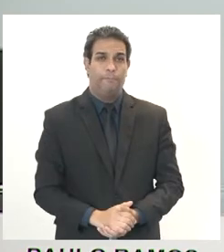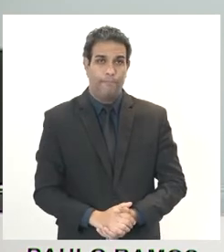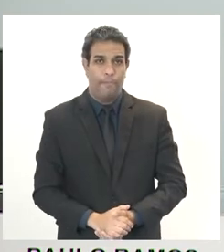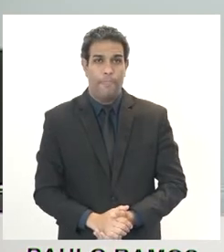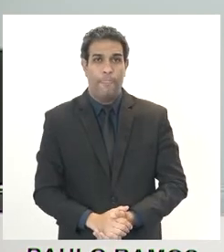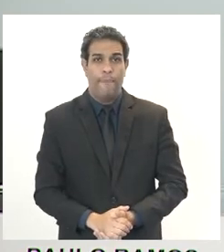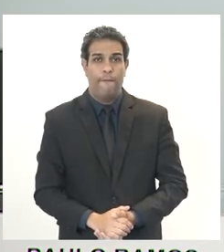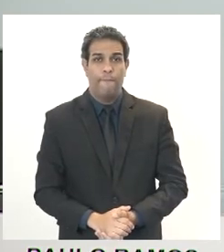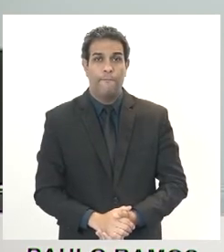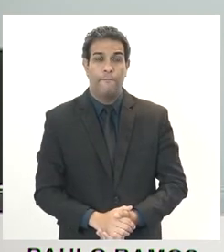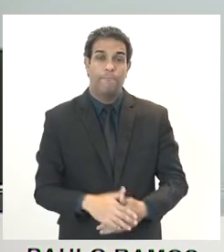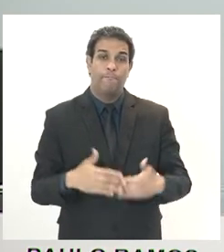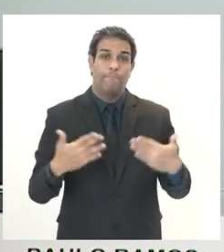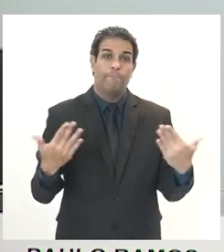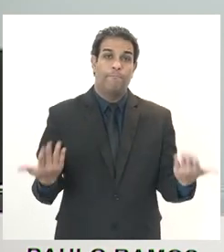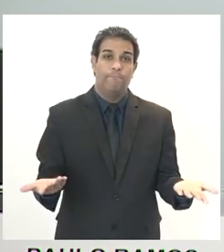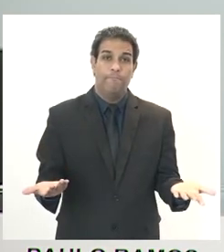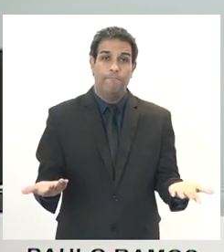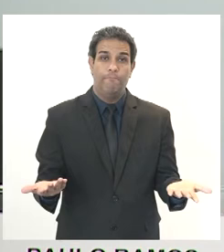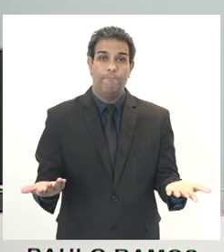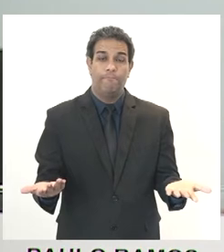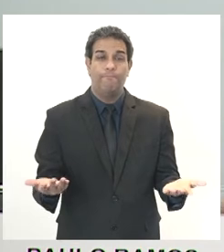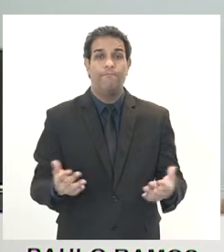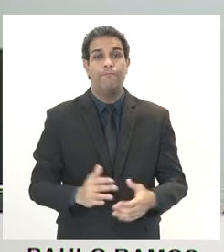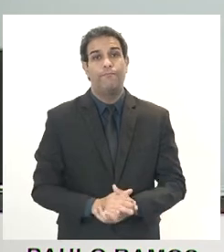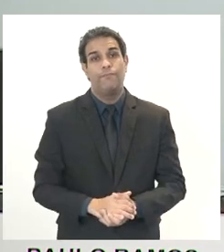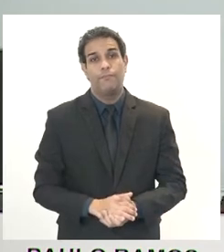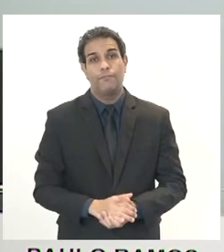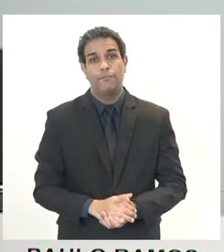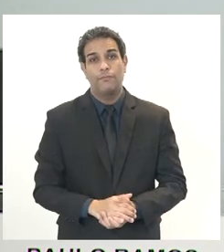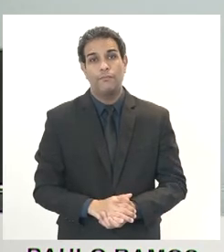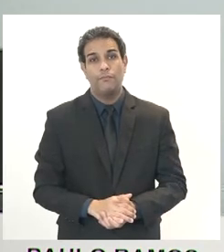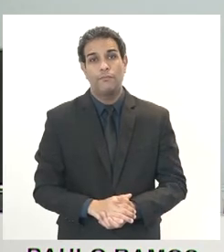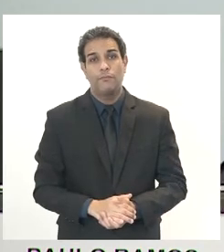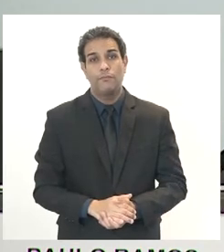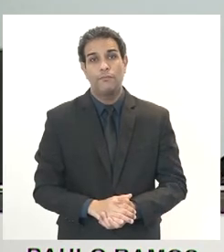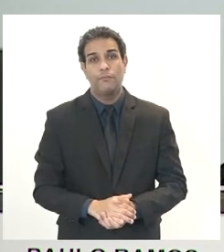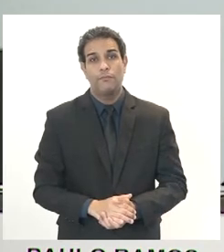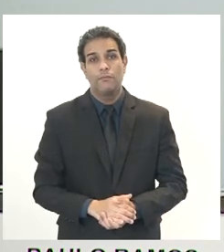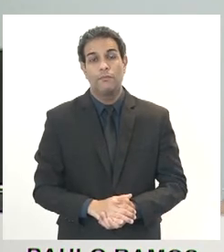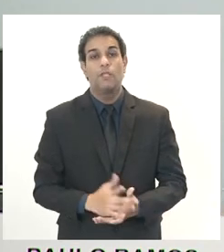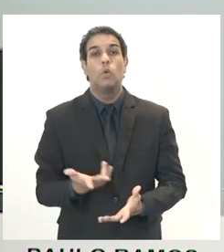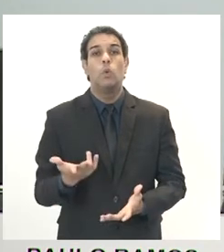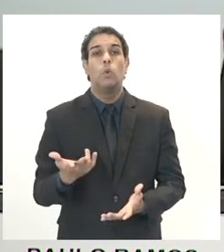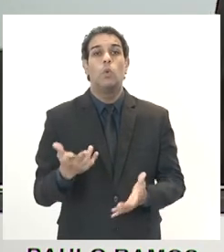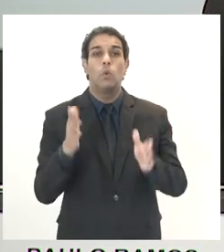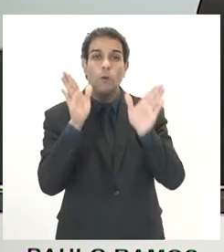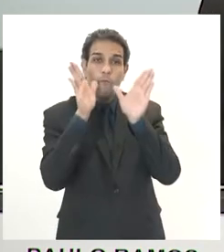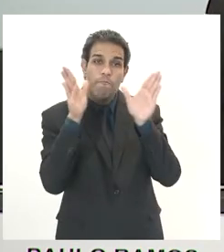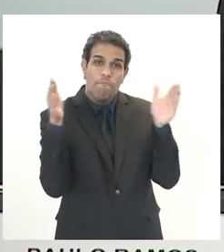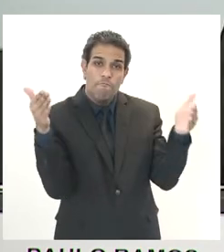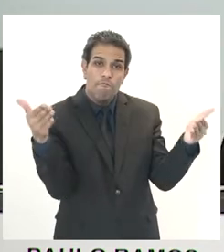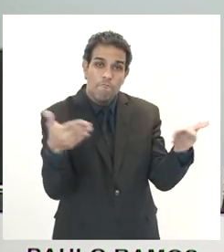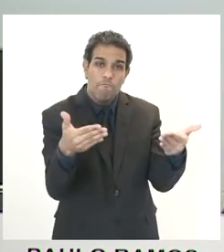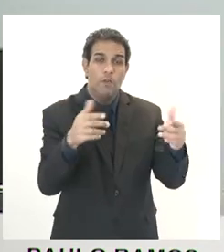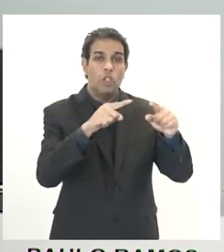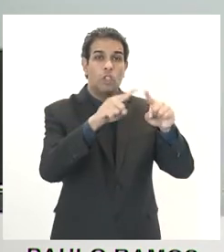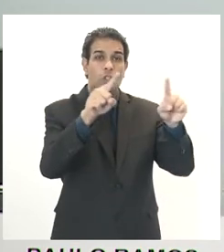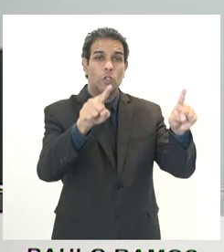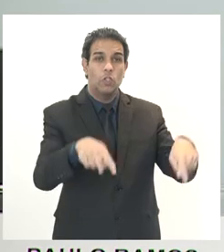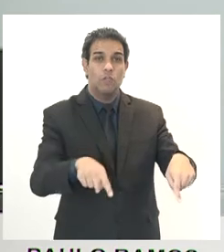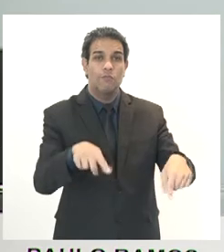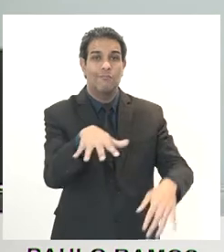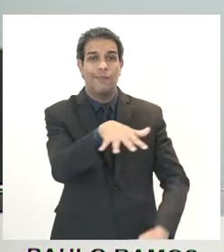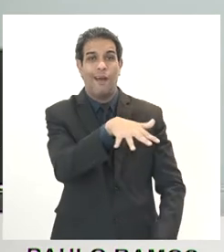Então, ainda cuida exclusivamente dos servidores do Poder